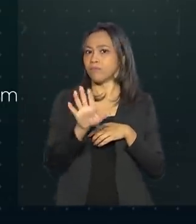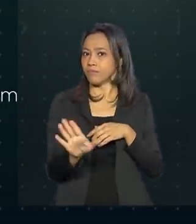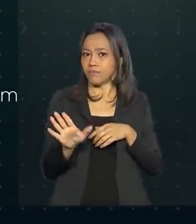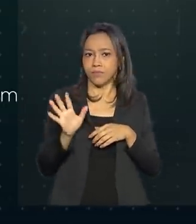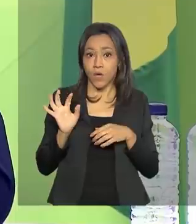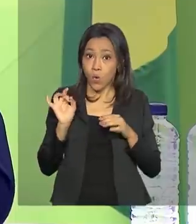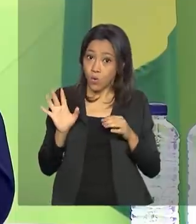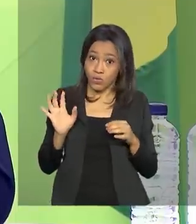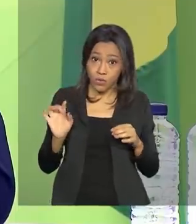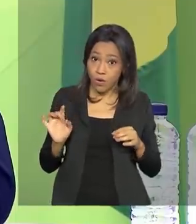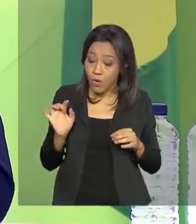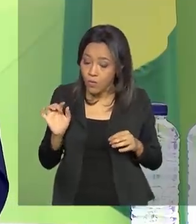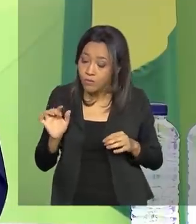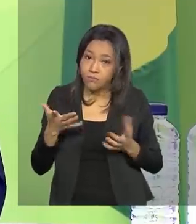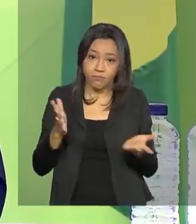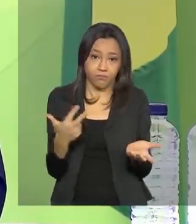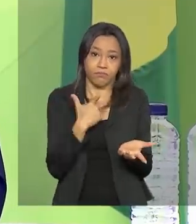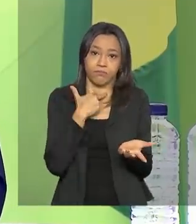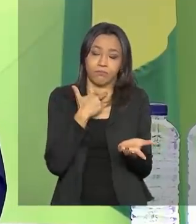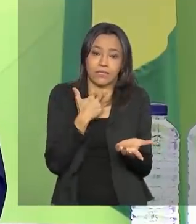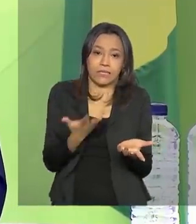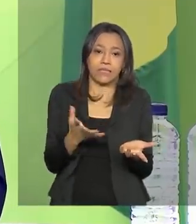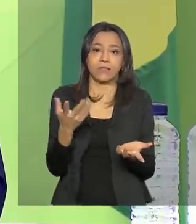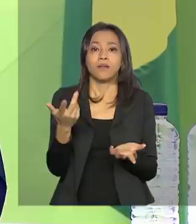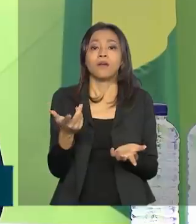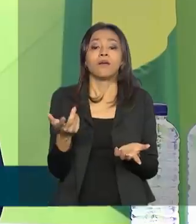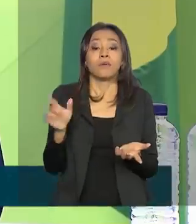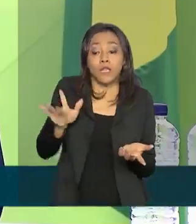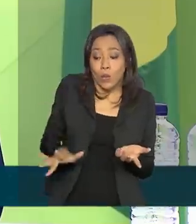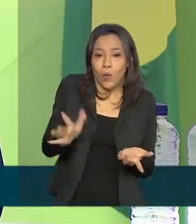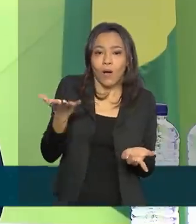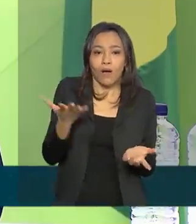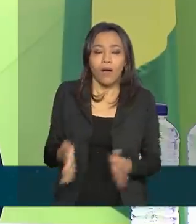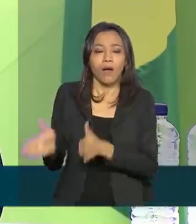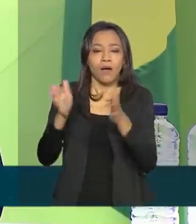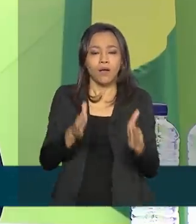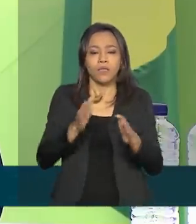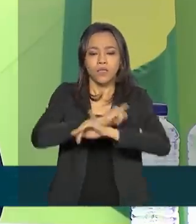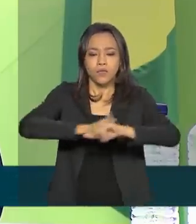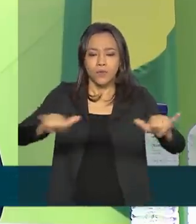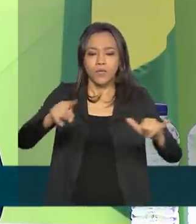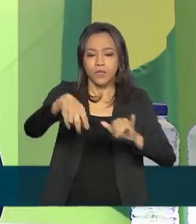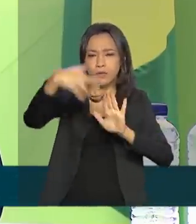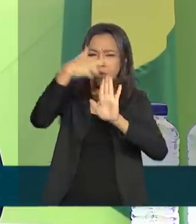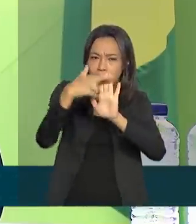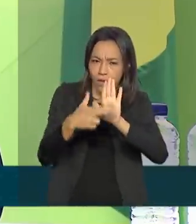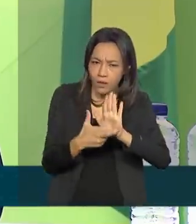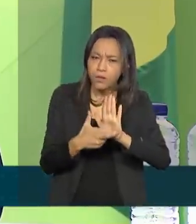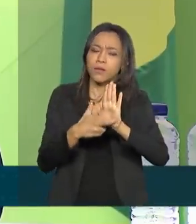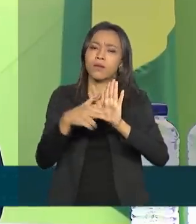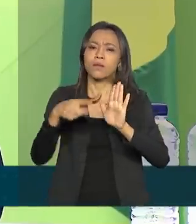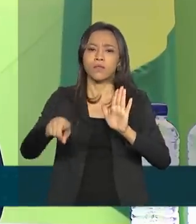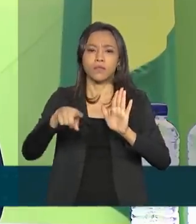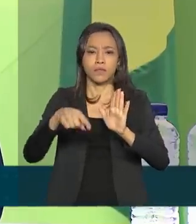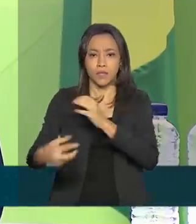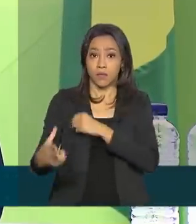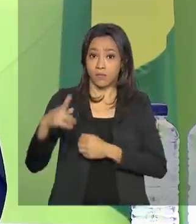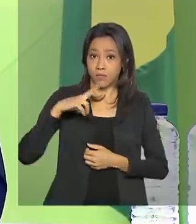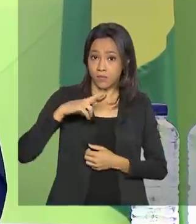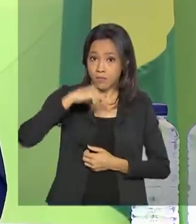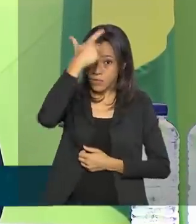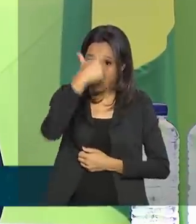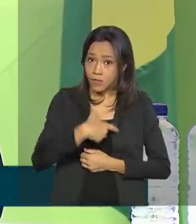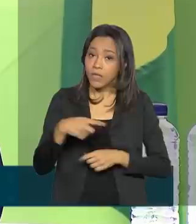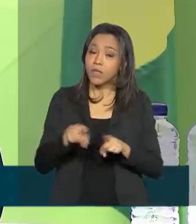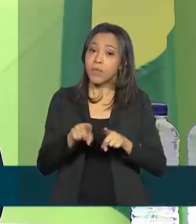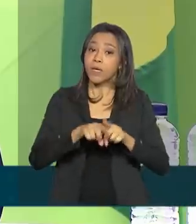Ele trata sobre a questão da comunidade escolar, medidas protetivas individuais e